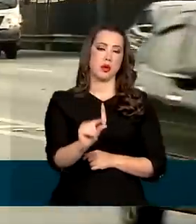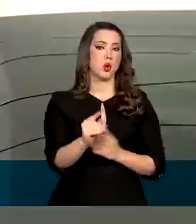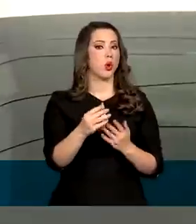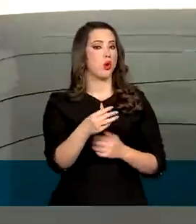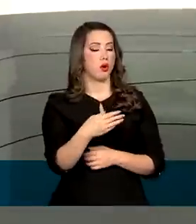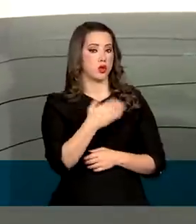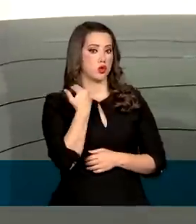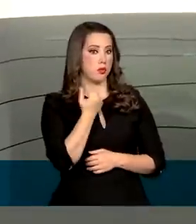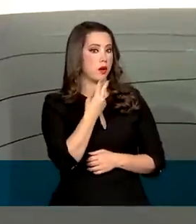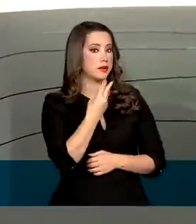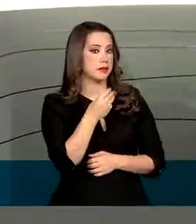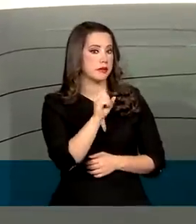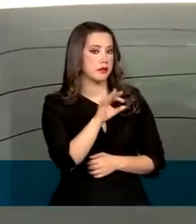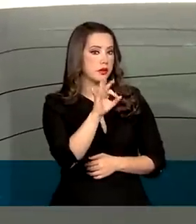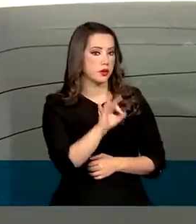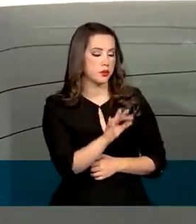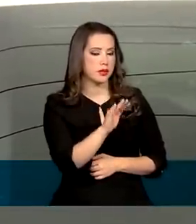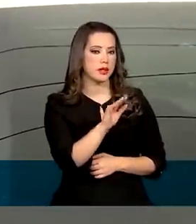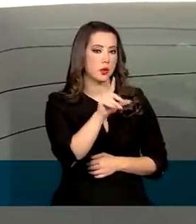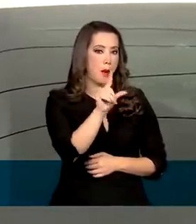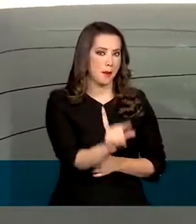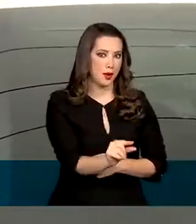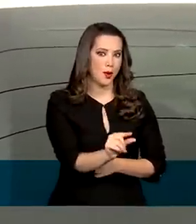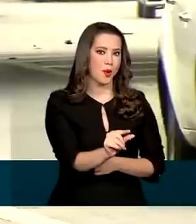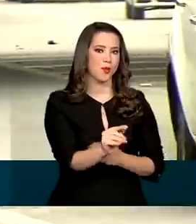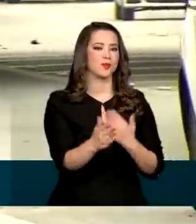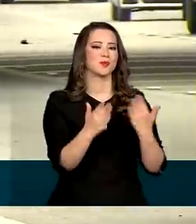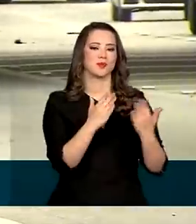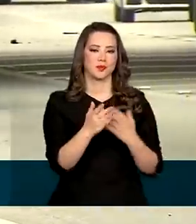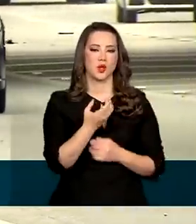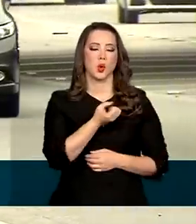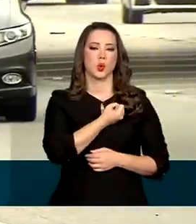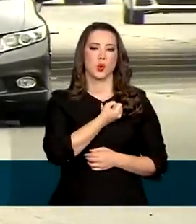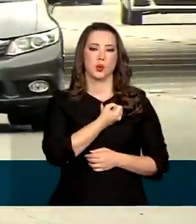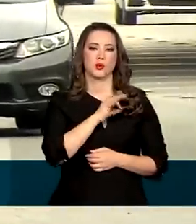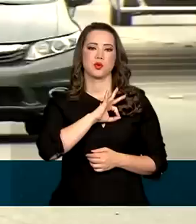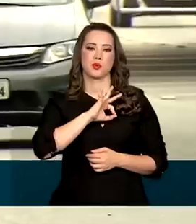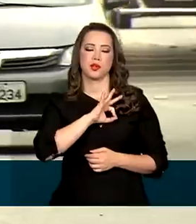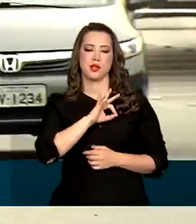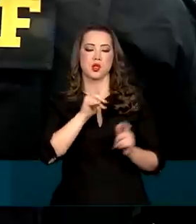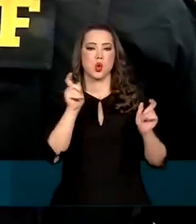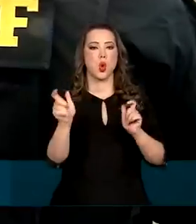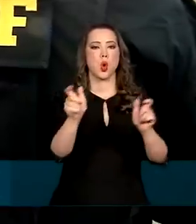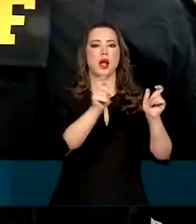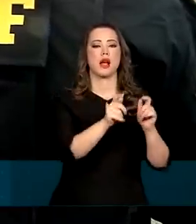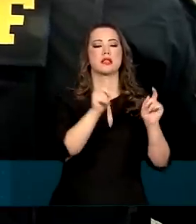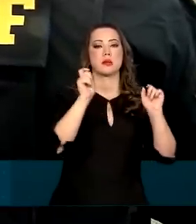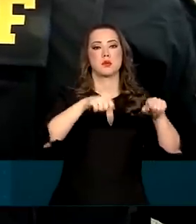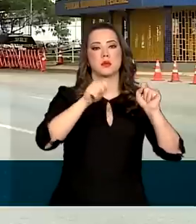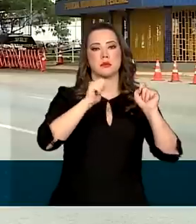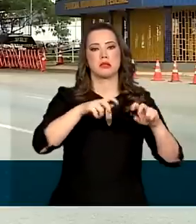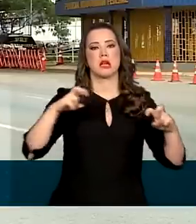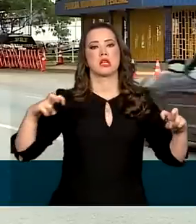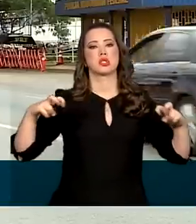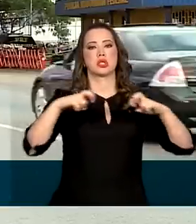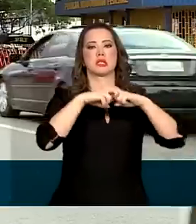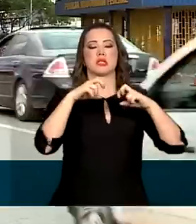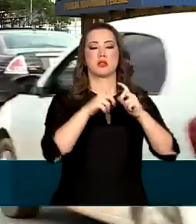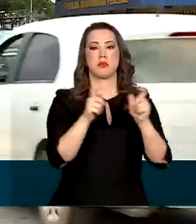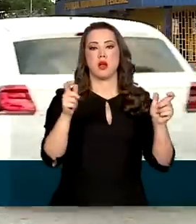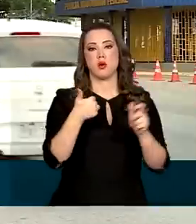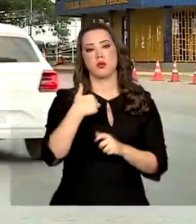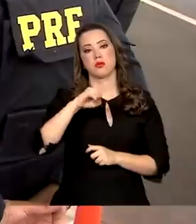38%. Neste ano, o número de policiais nos trechos em que a probabilidade de acidentes é maior foi